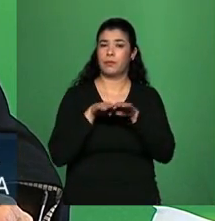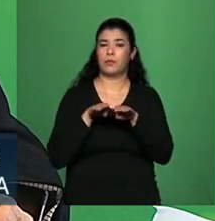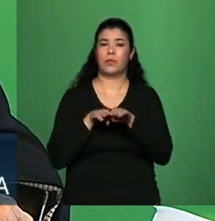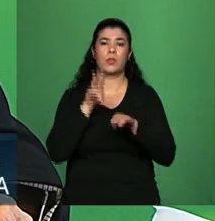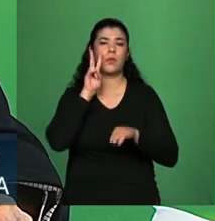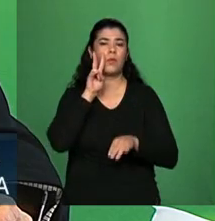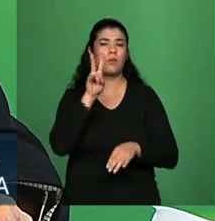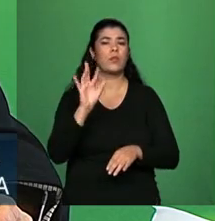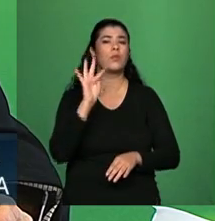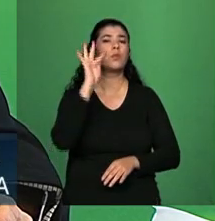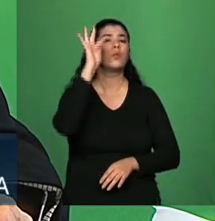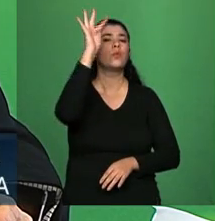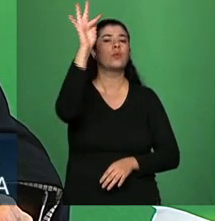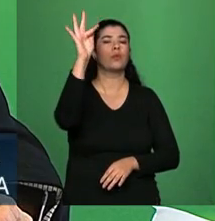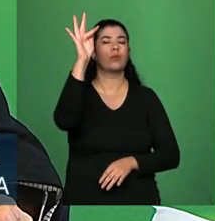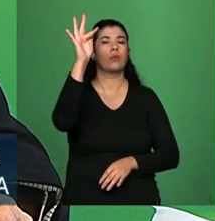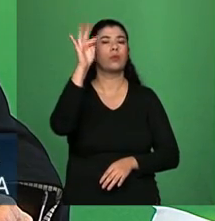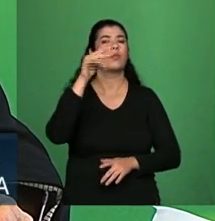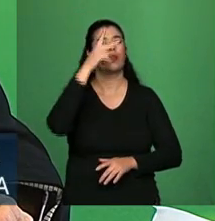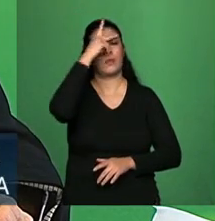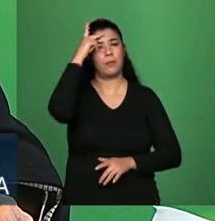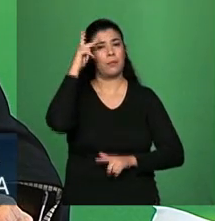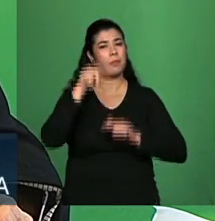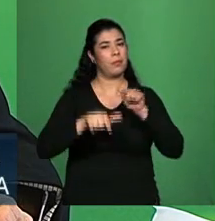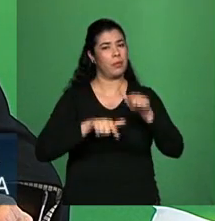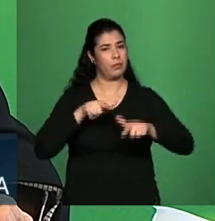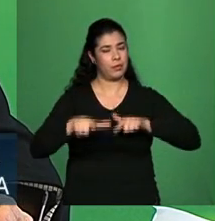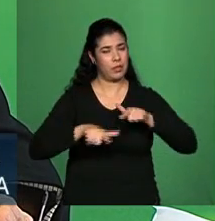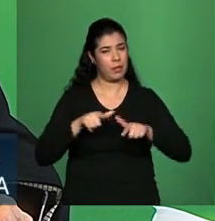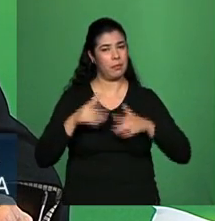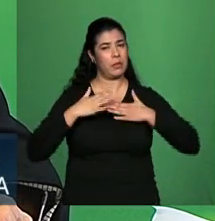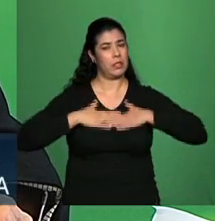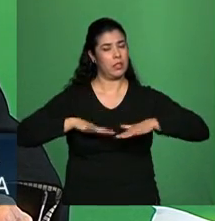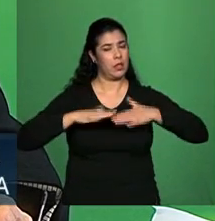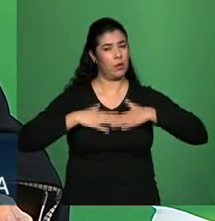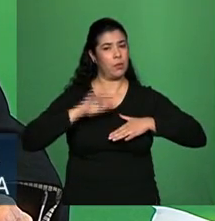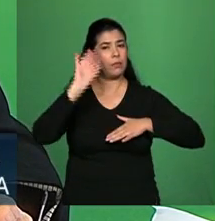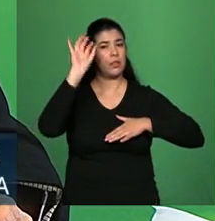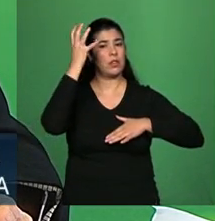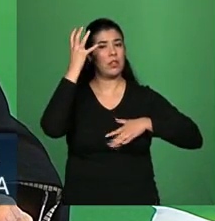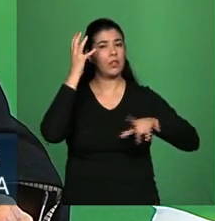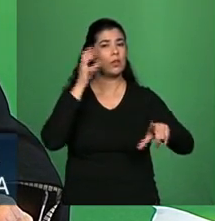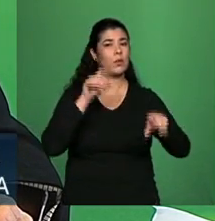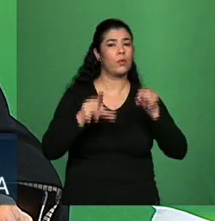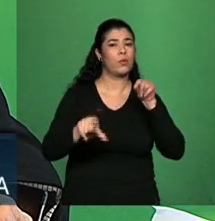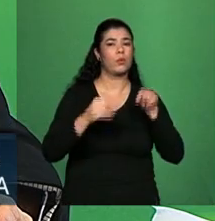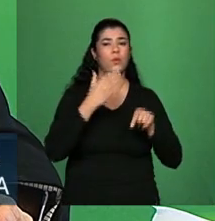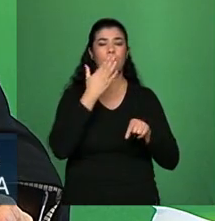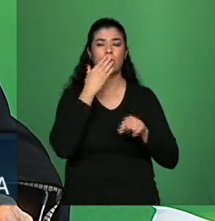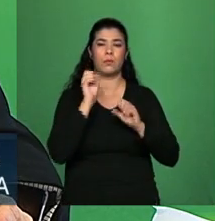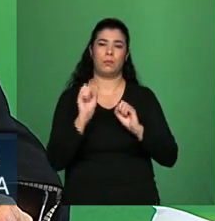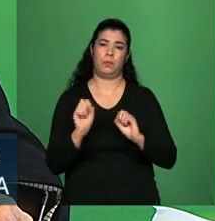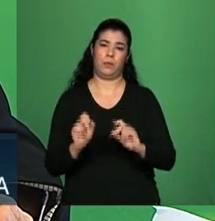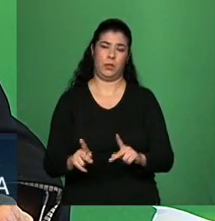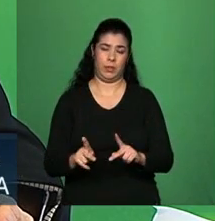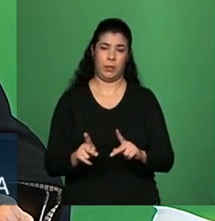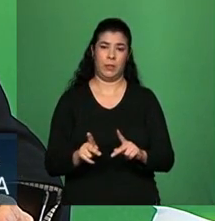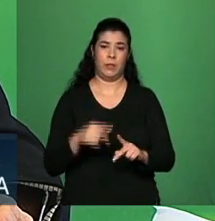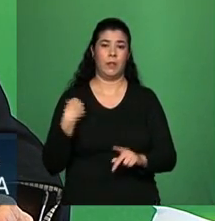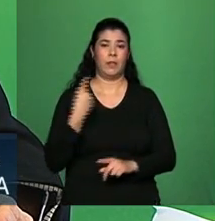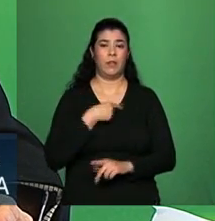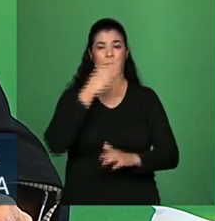para frente, para o trabalhador ter tranquilidade nas suas decisões. Então, nós acreditamos